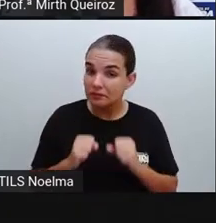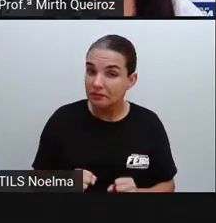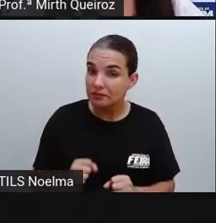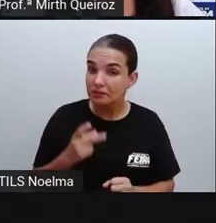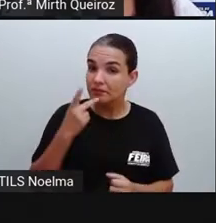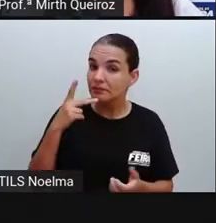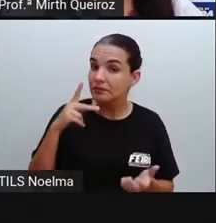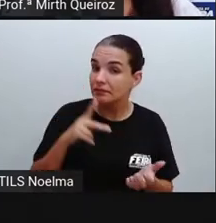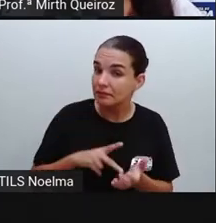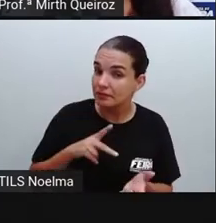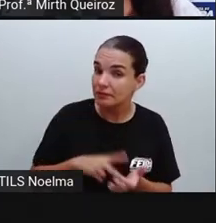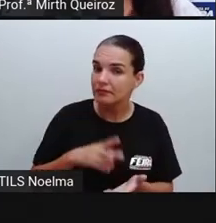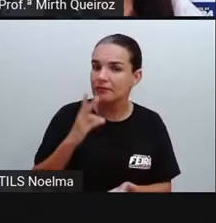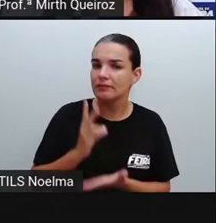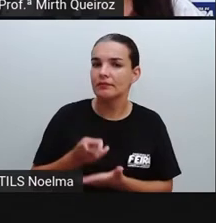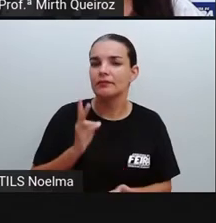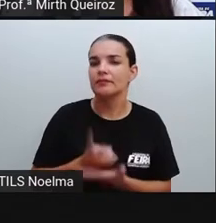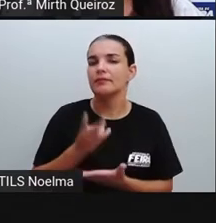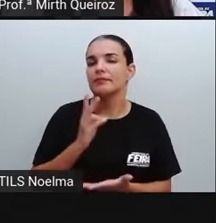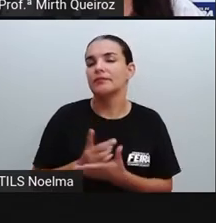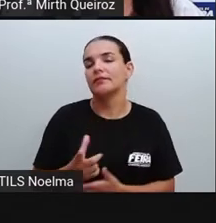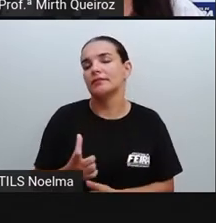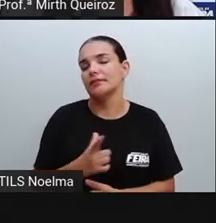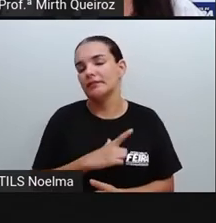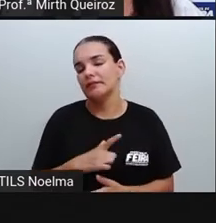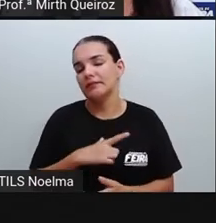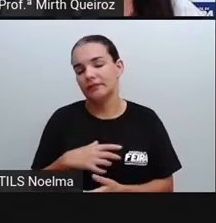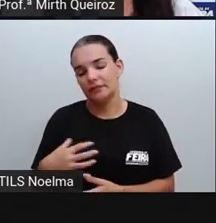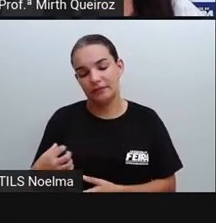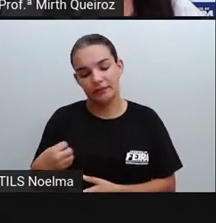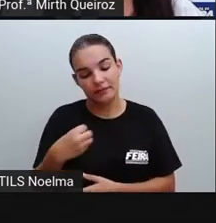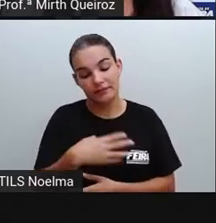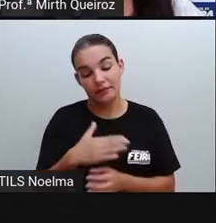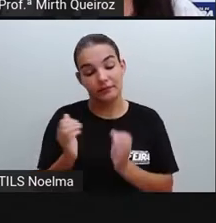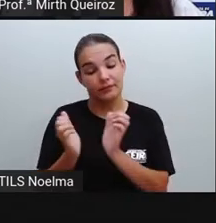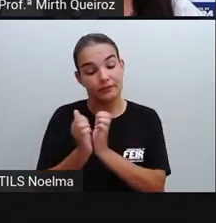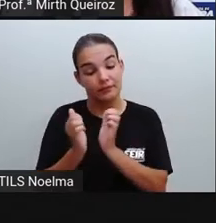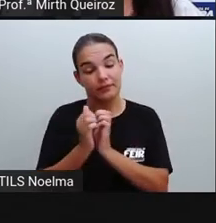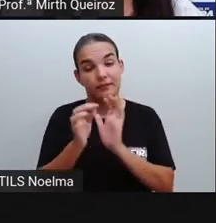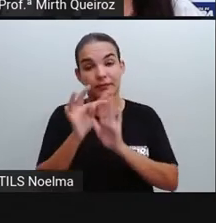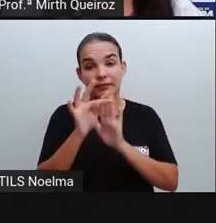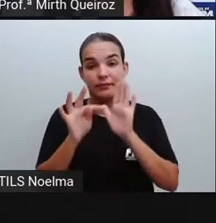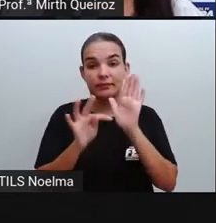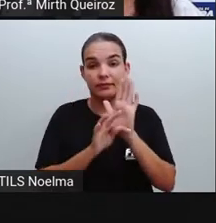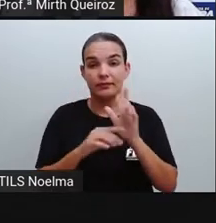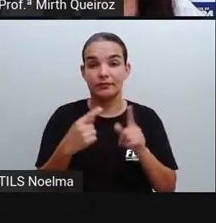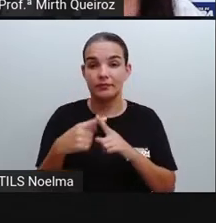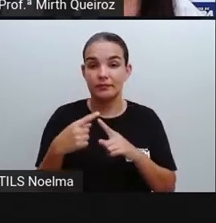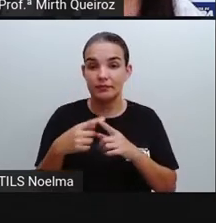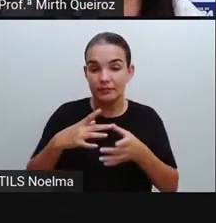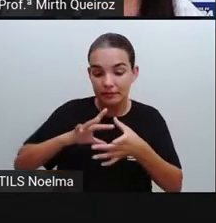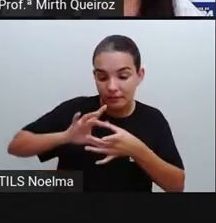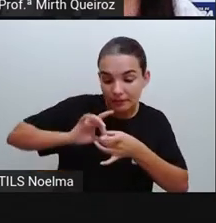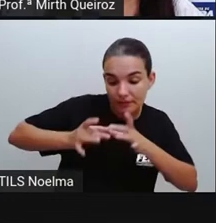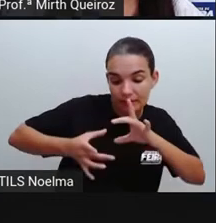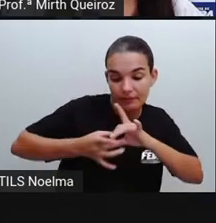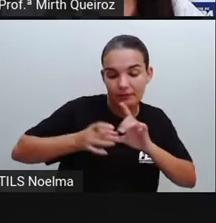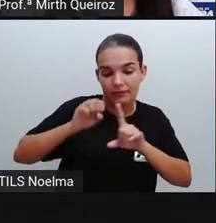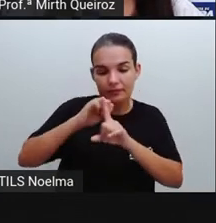que sempre haverá novos gêneros textuais, pois as interações sociais e de comunicação estão em constante